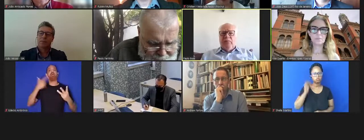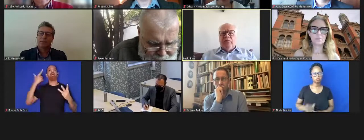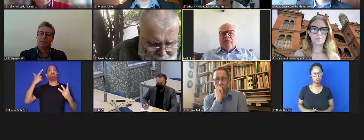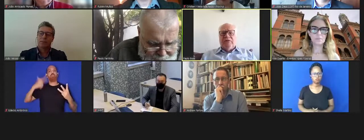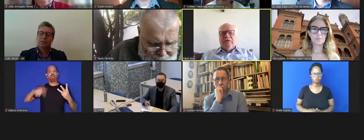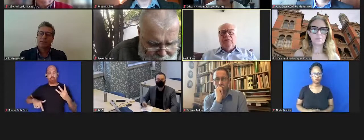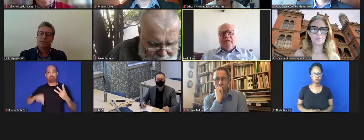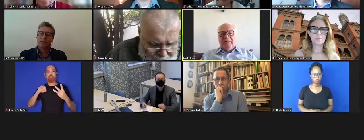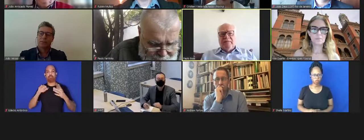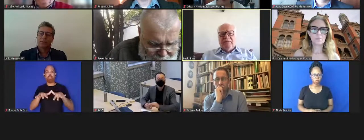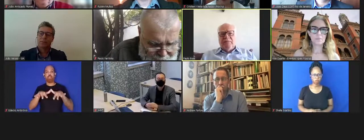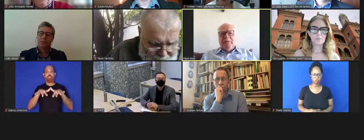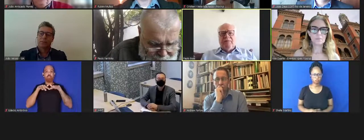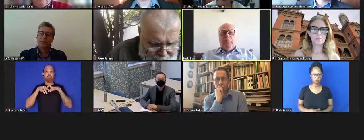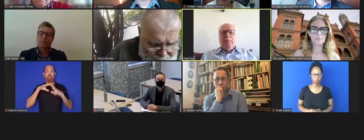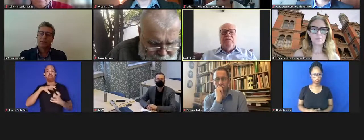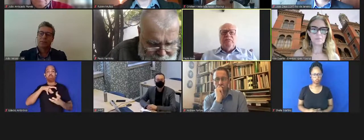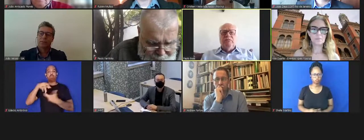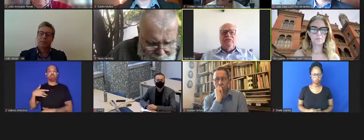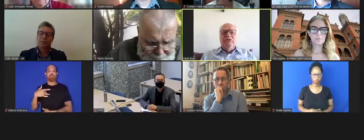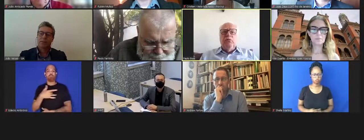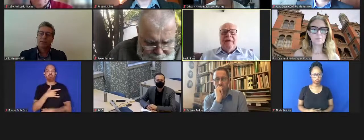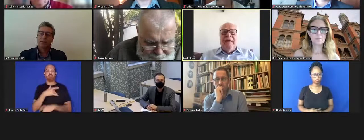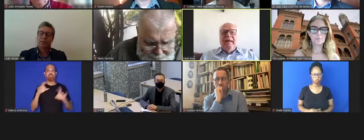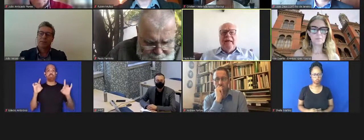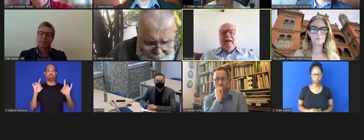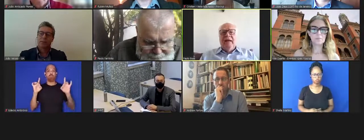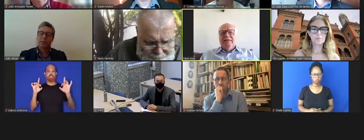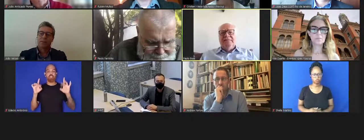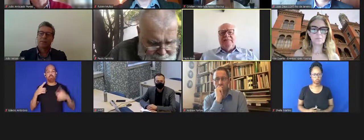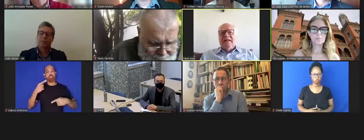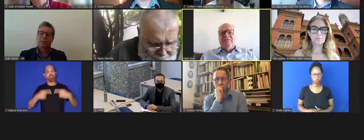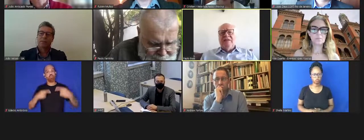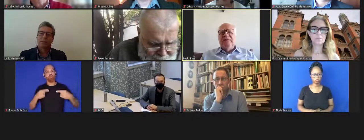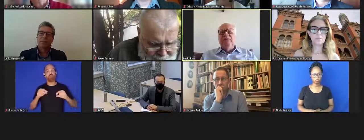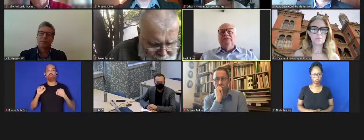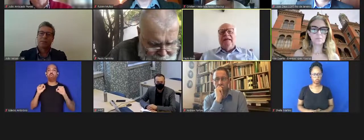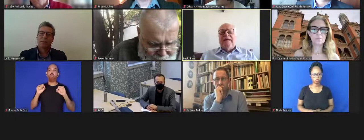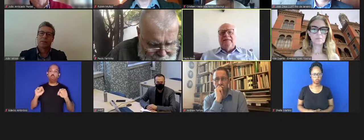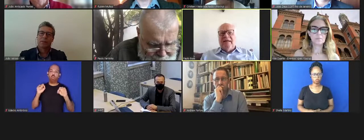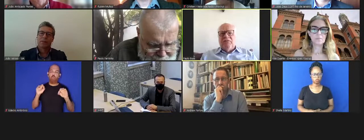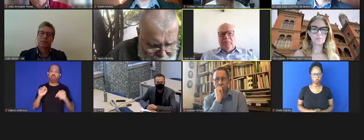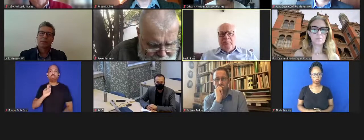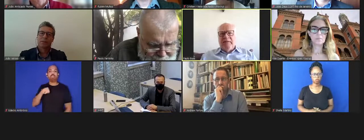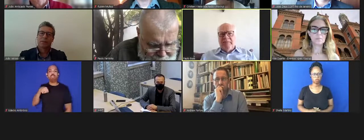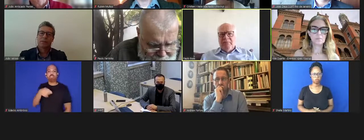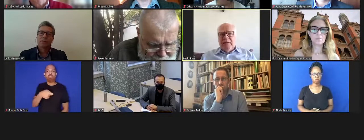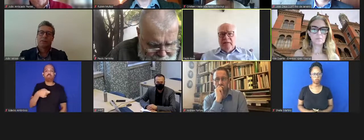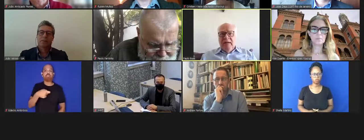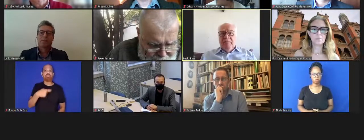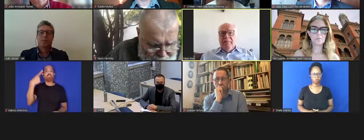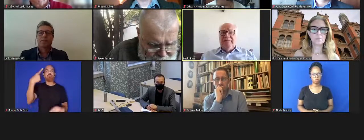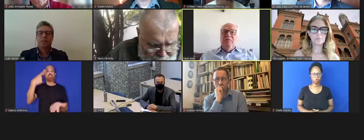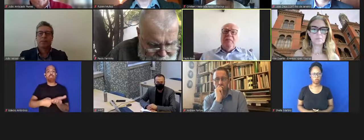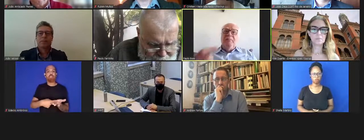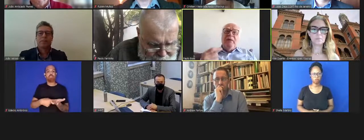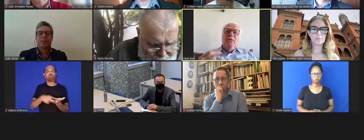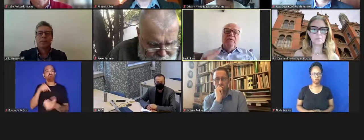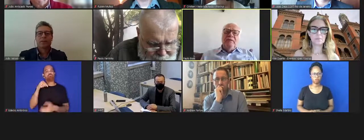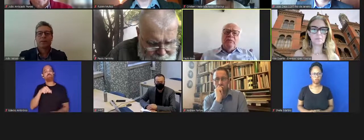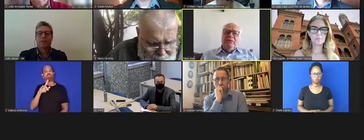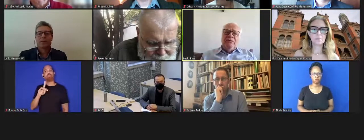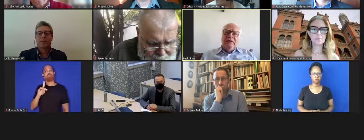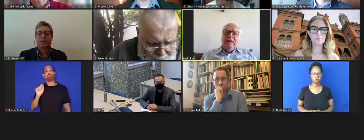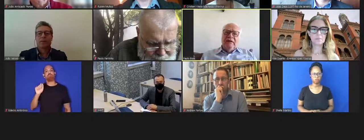Assembleia Mundial da Saúde, na sessão especial, para discutir do que se está chamando um tratado sobre pandemia. Mas tem uma